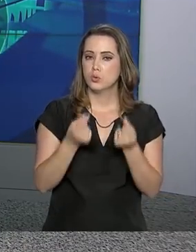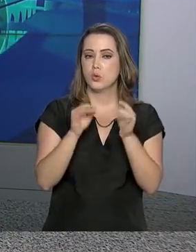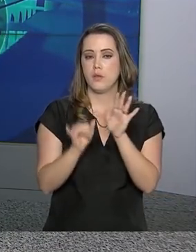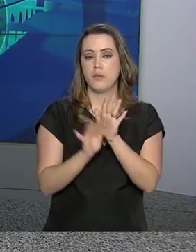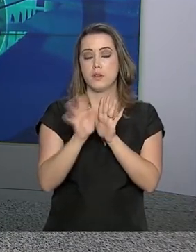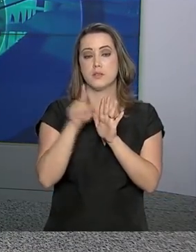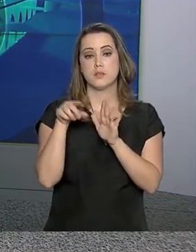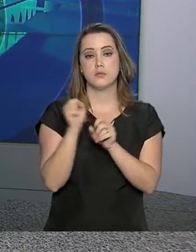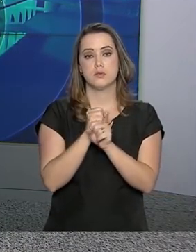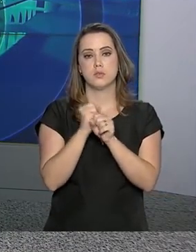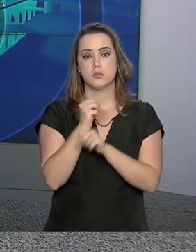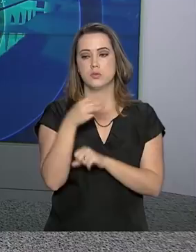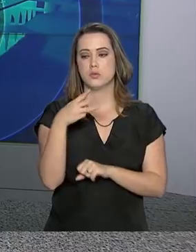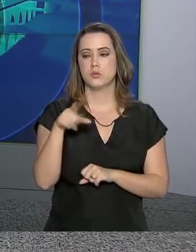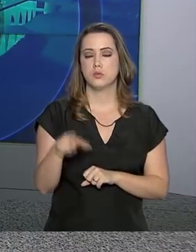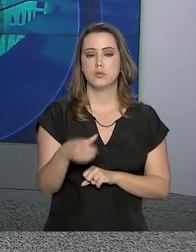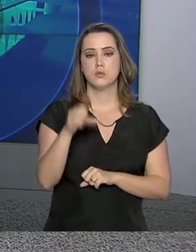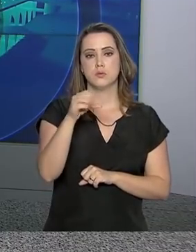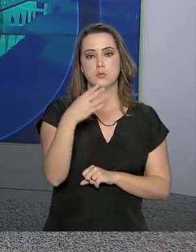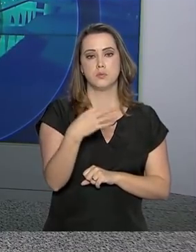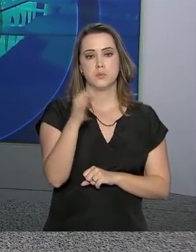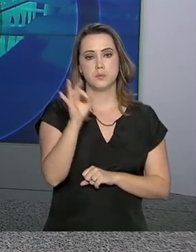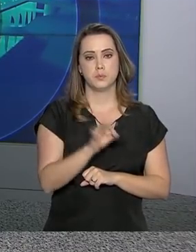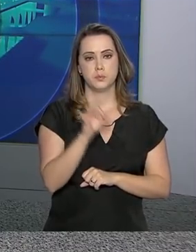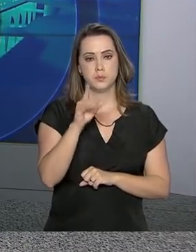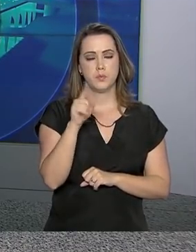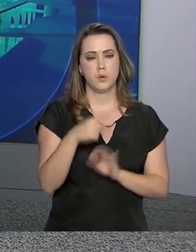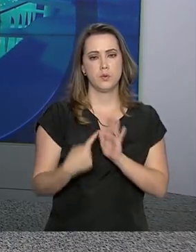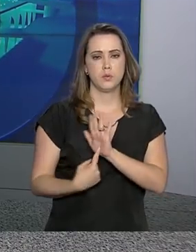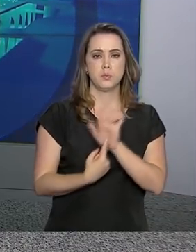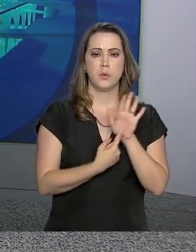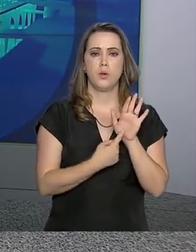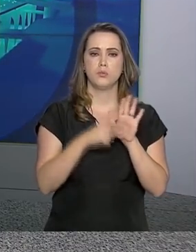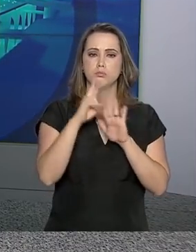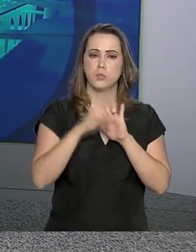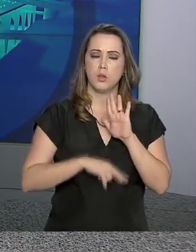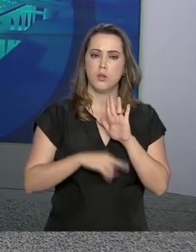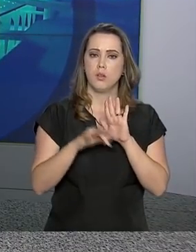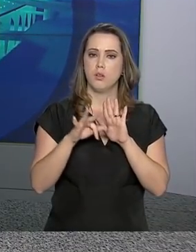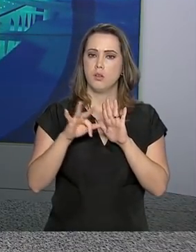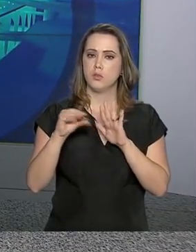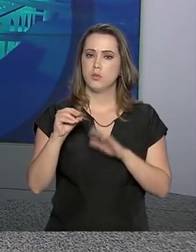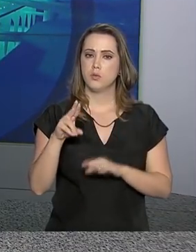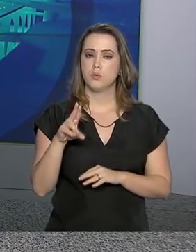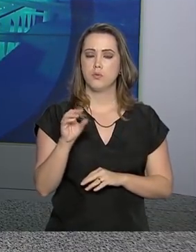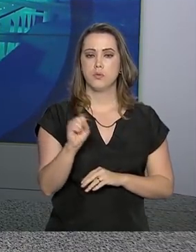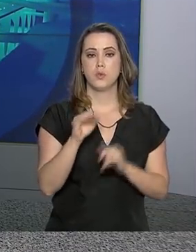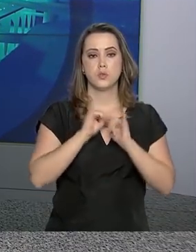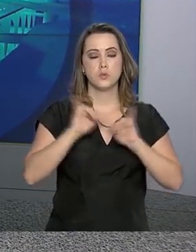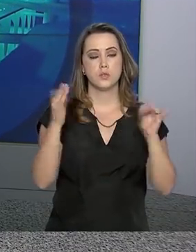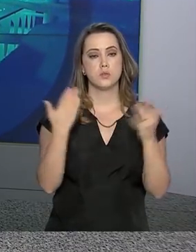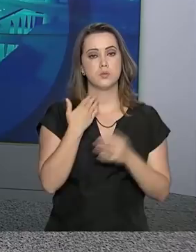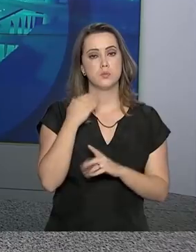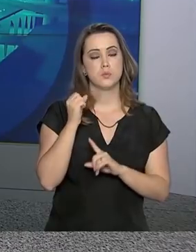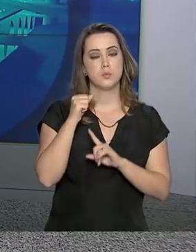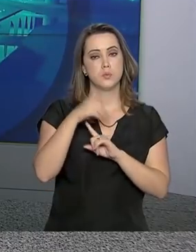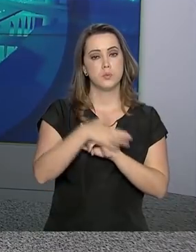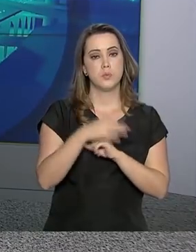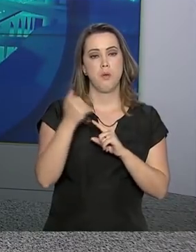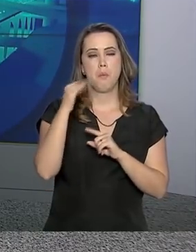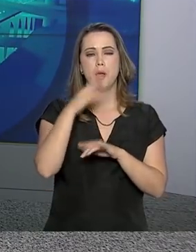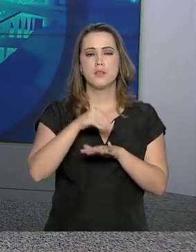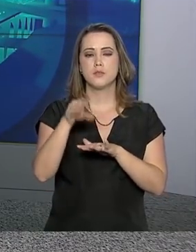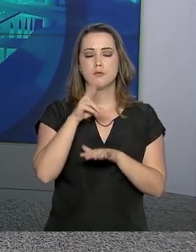em 3,94%. É o que mostra o relatório semanal Focus, divulgado hoje pelo Banco Central. Mais